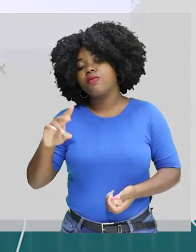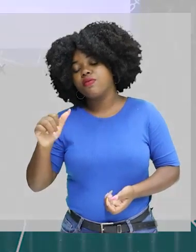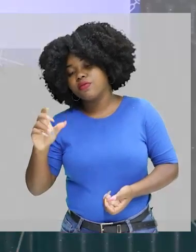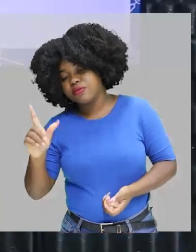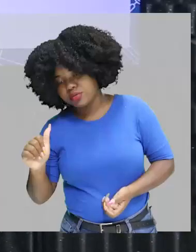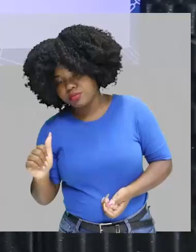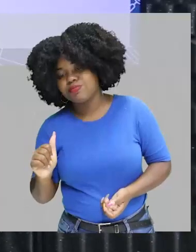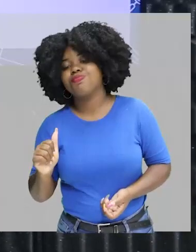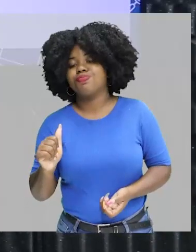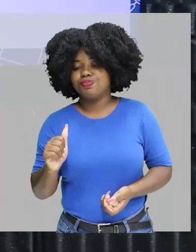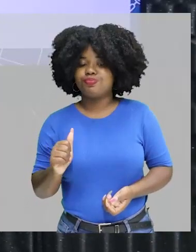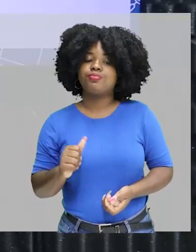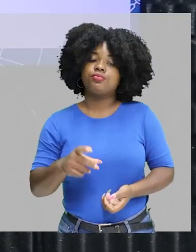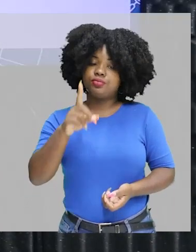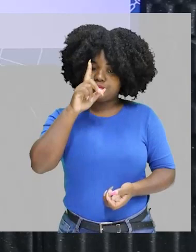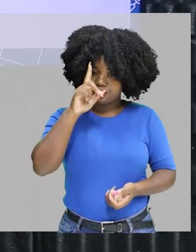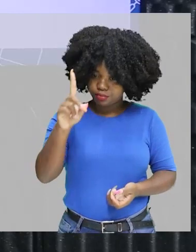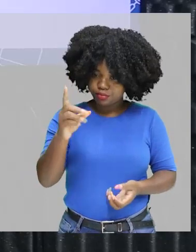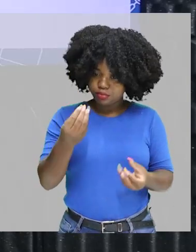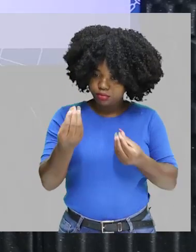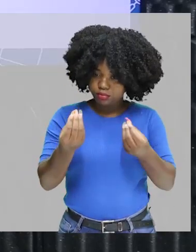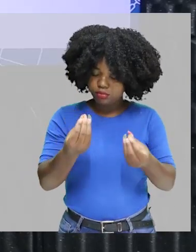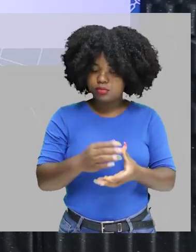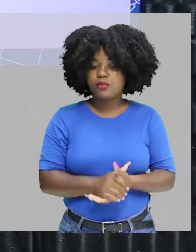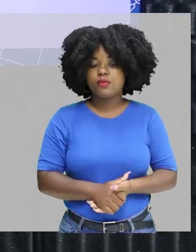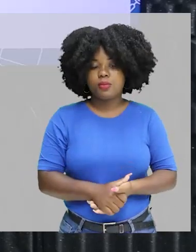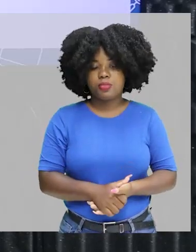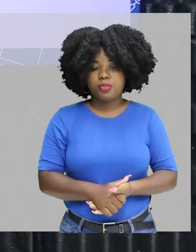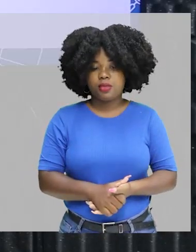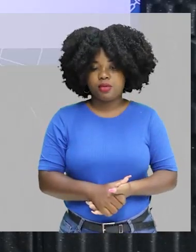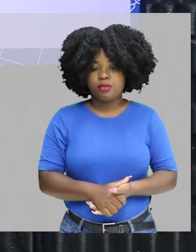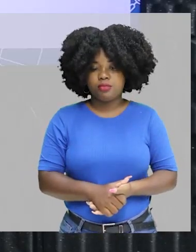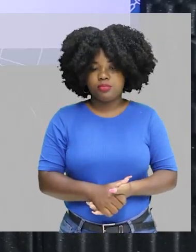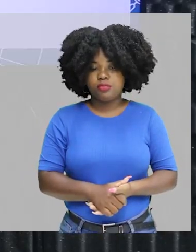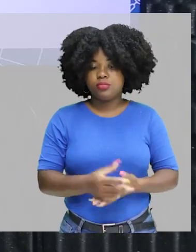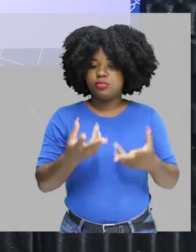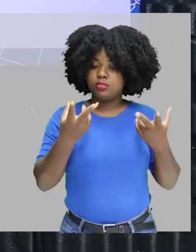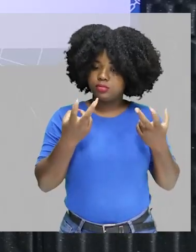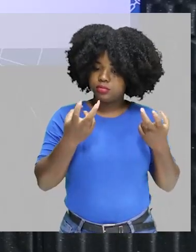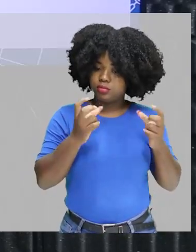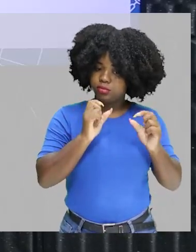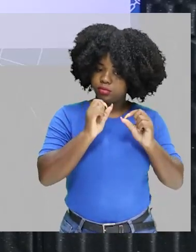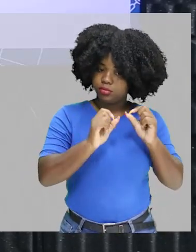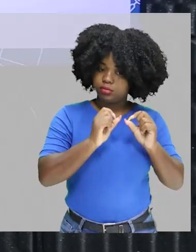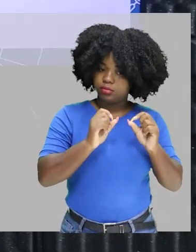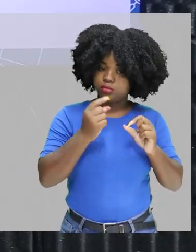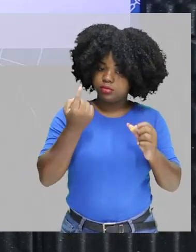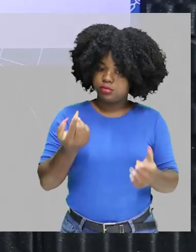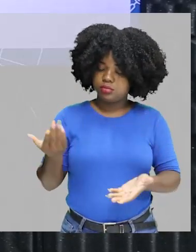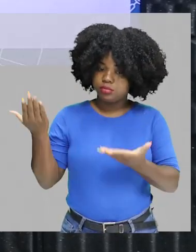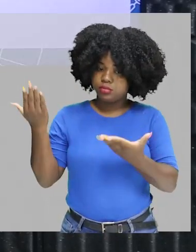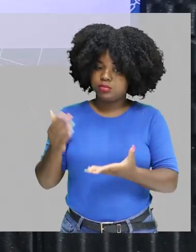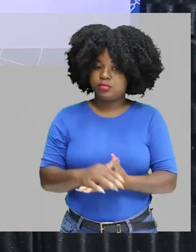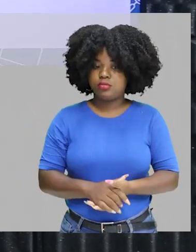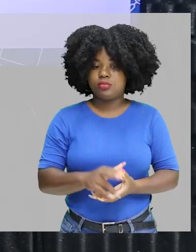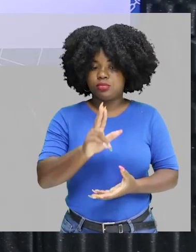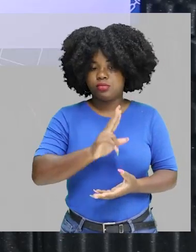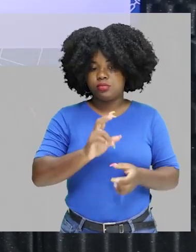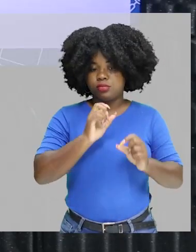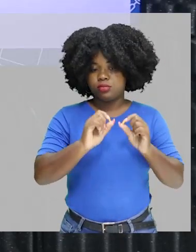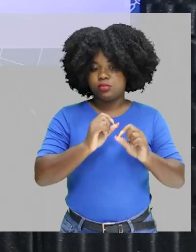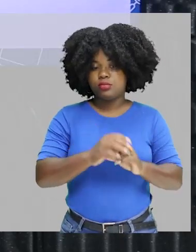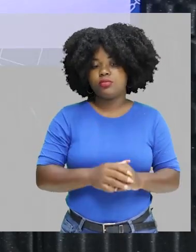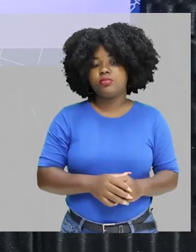radioativo em dias? E você já está percebendo na tela, nós vamos utilizar